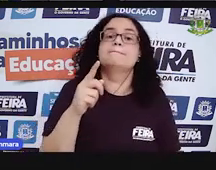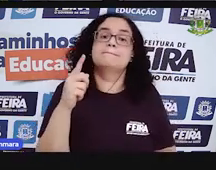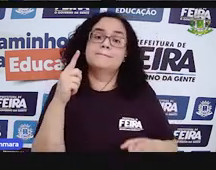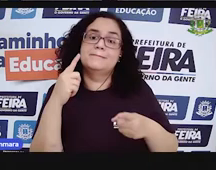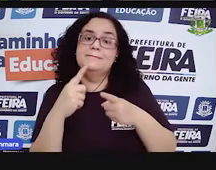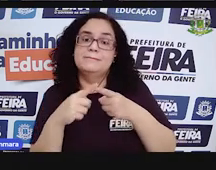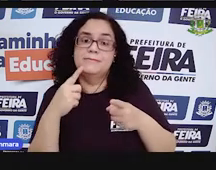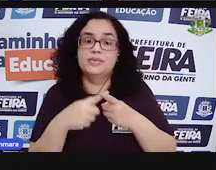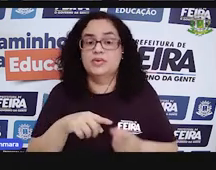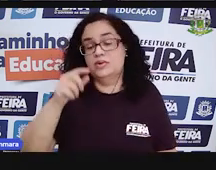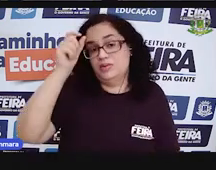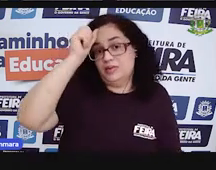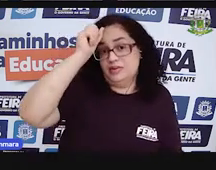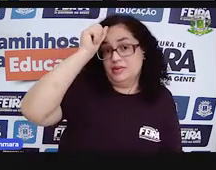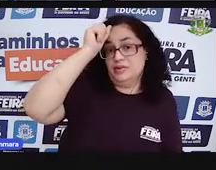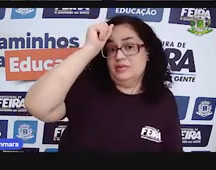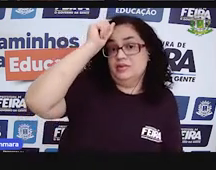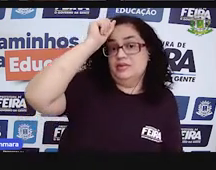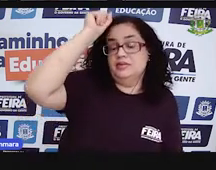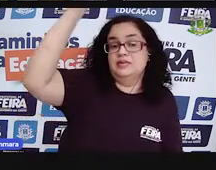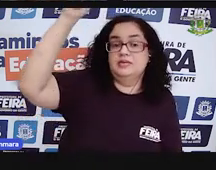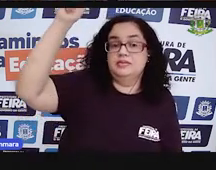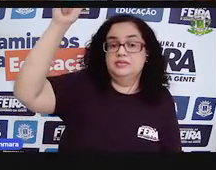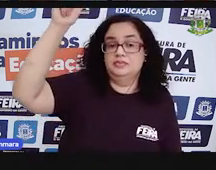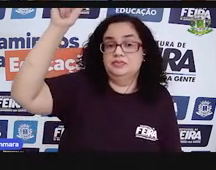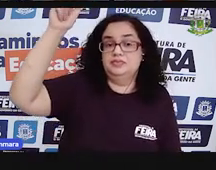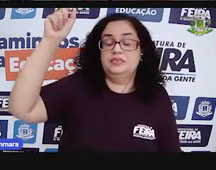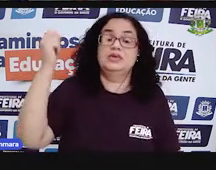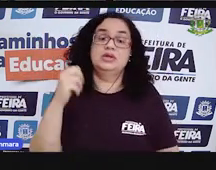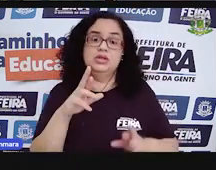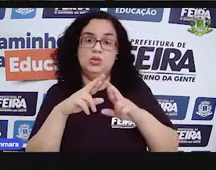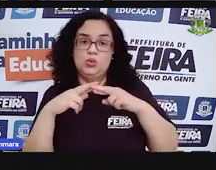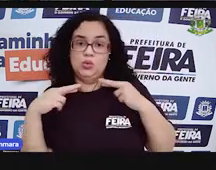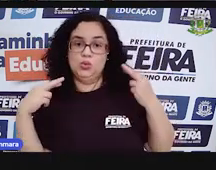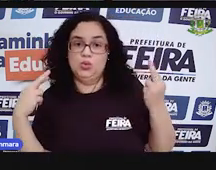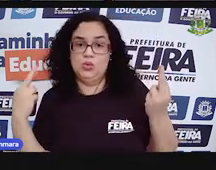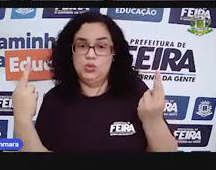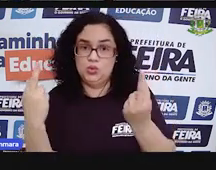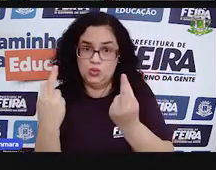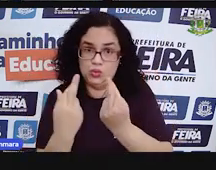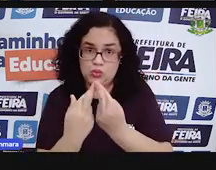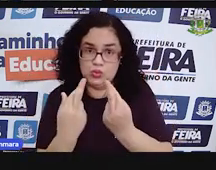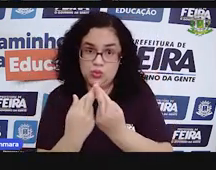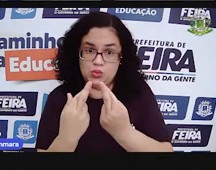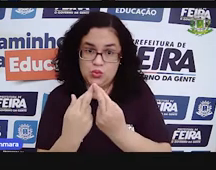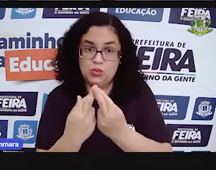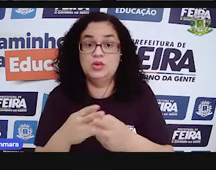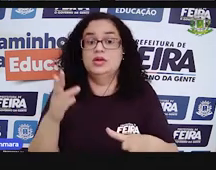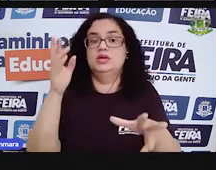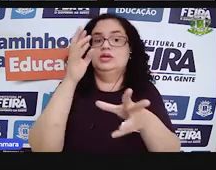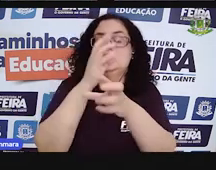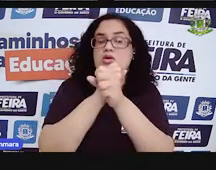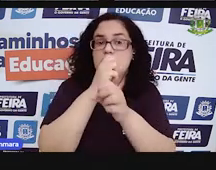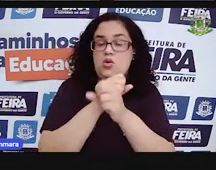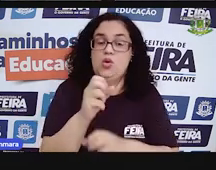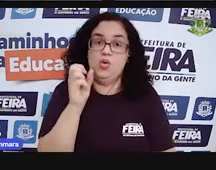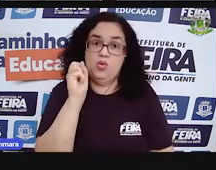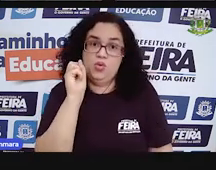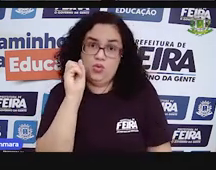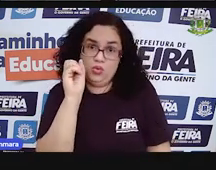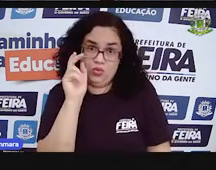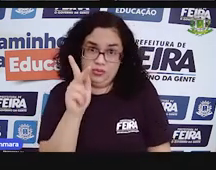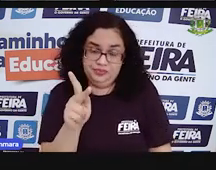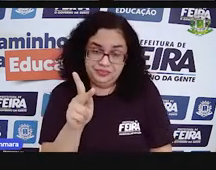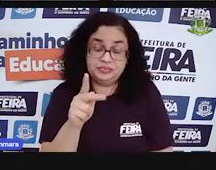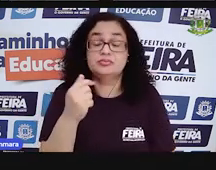a ideia que me veio agora da questão ali do reunir como a operação de adição, certo? Então,